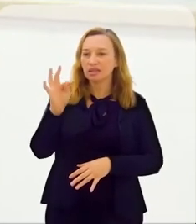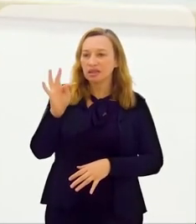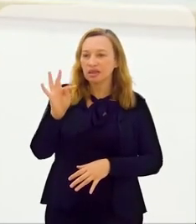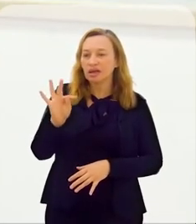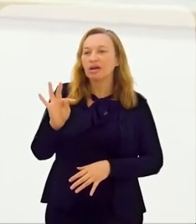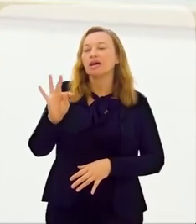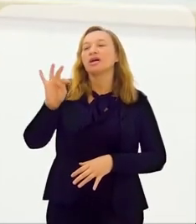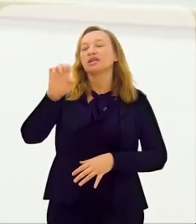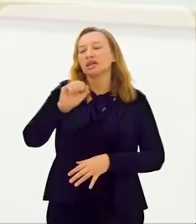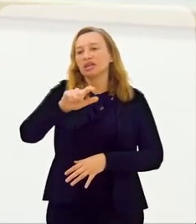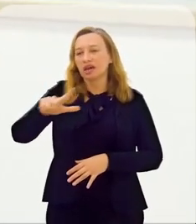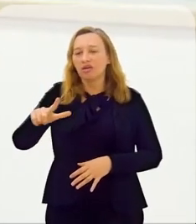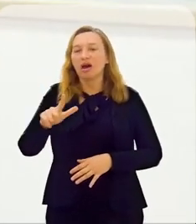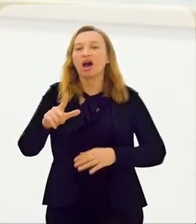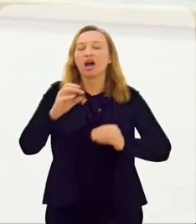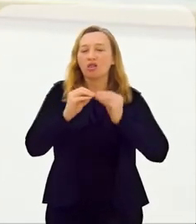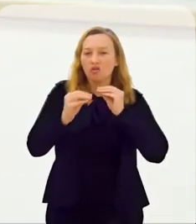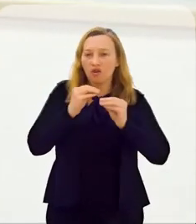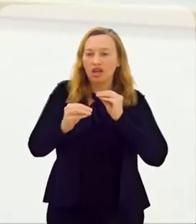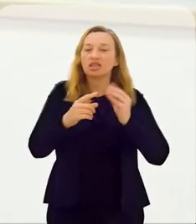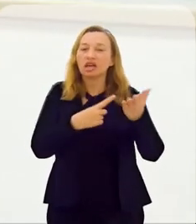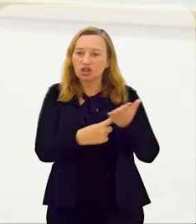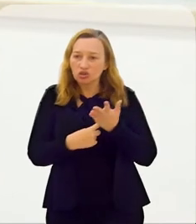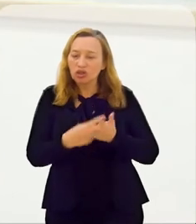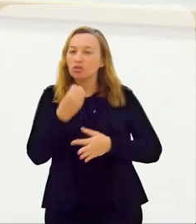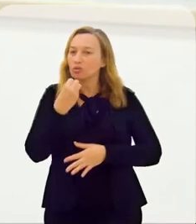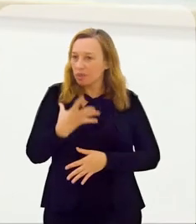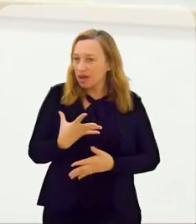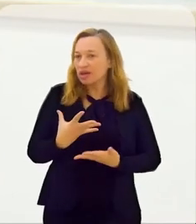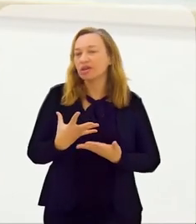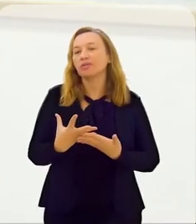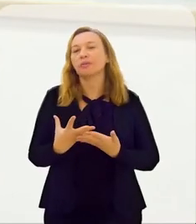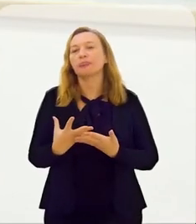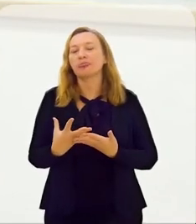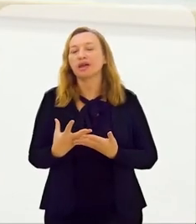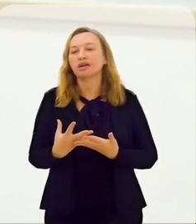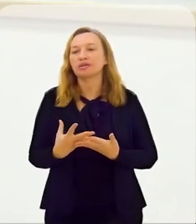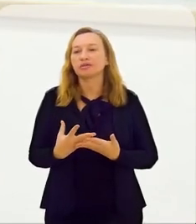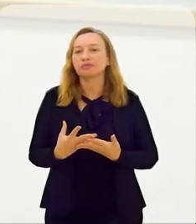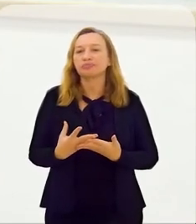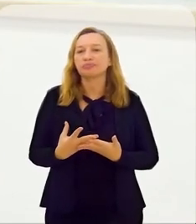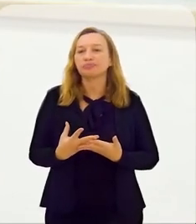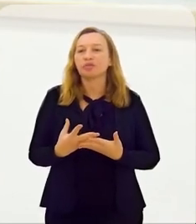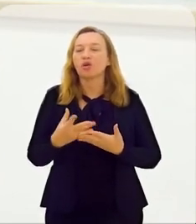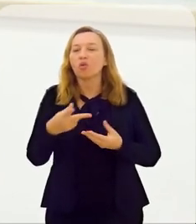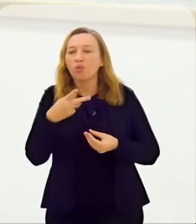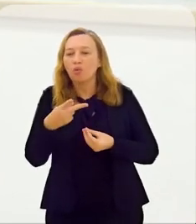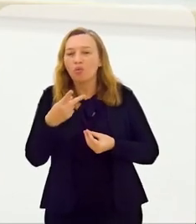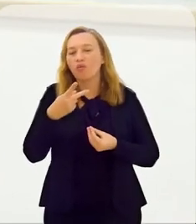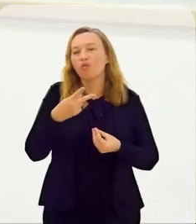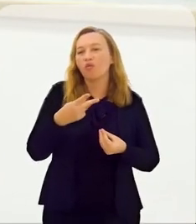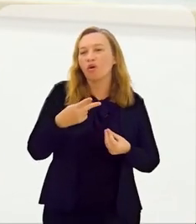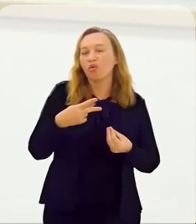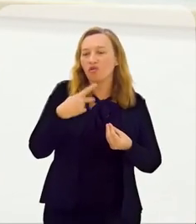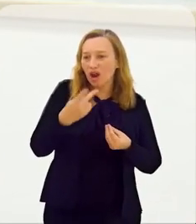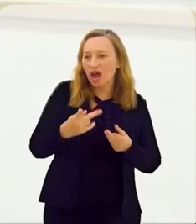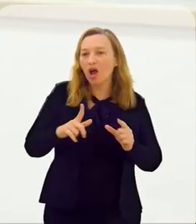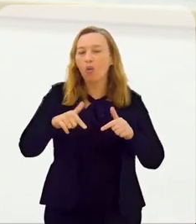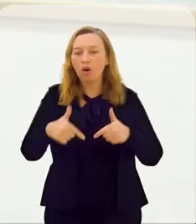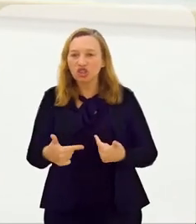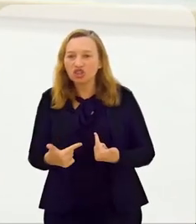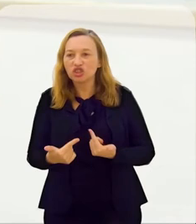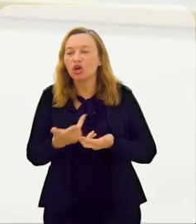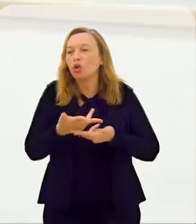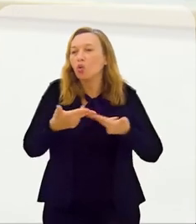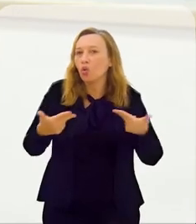novela, sem dúvida alguma, está nos ajudando muito, certo? Porque evidencia, pela maneira